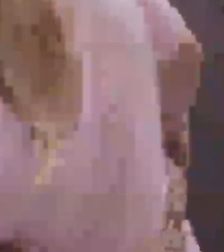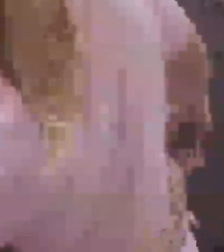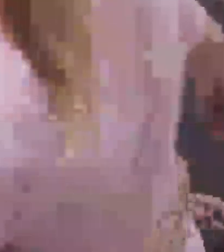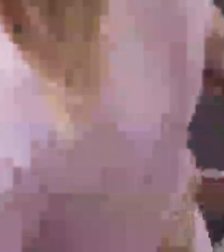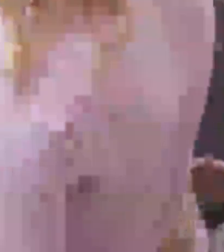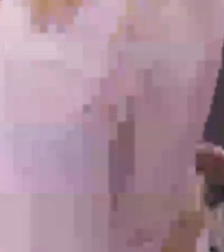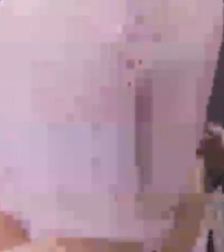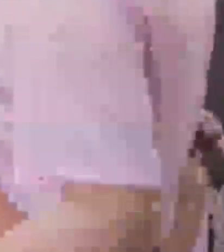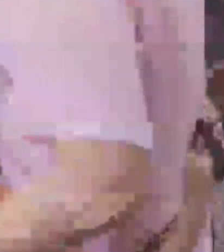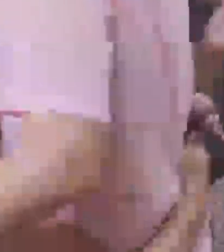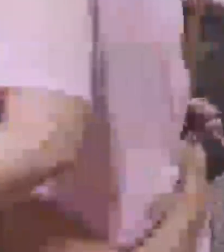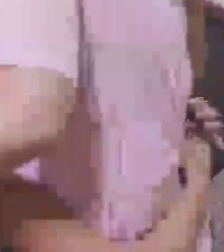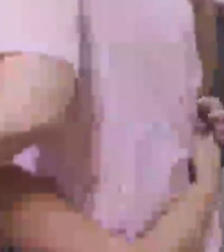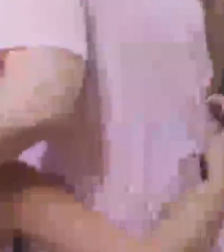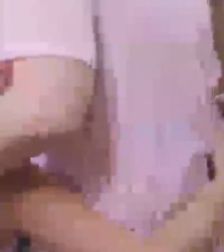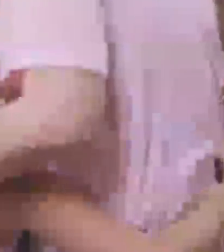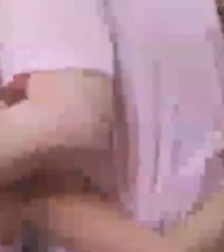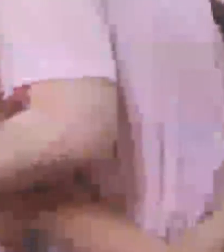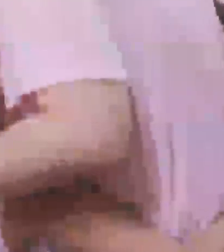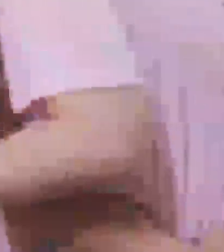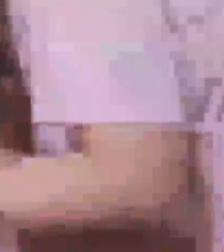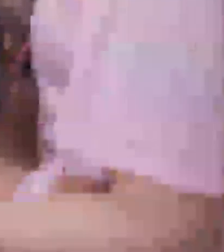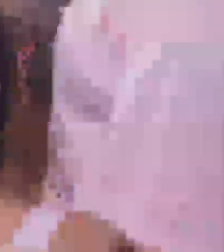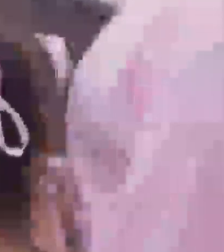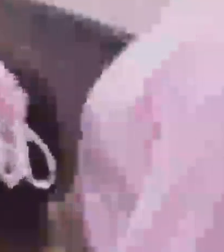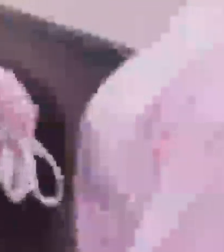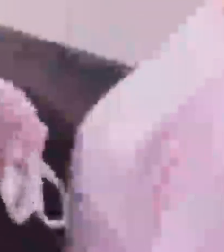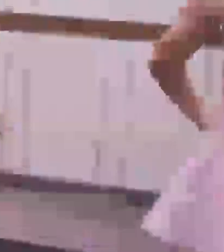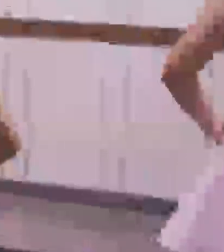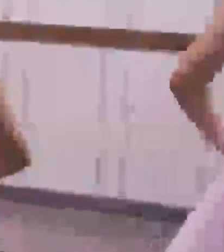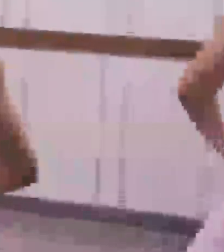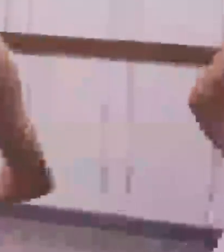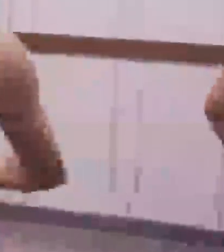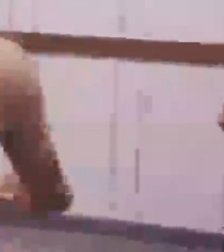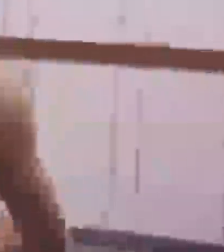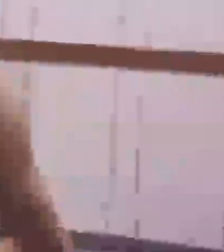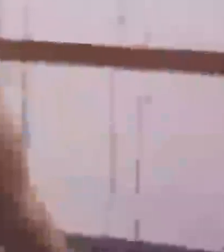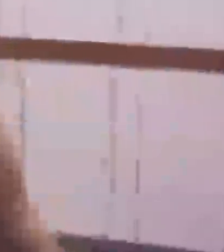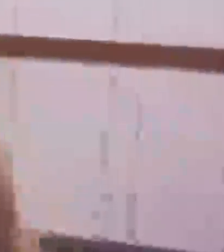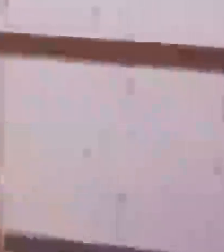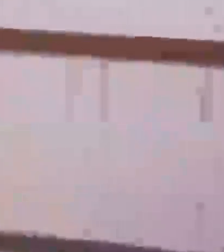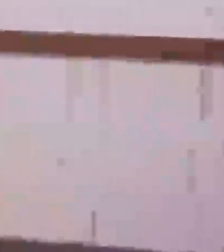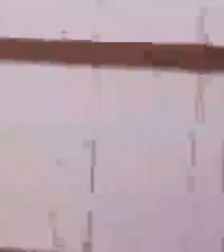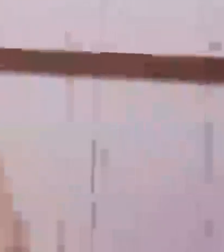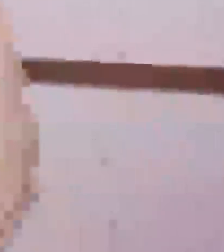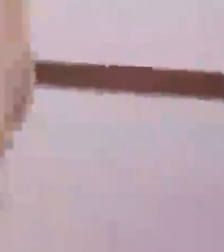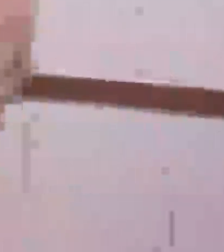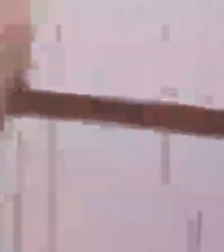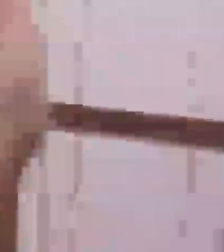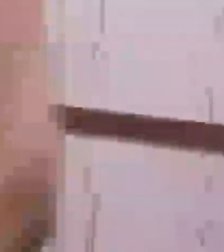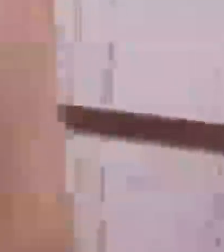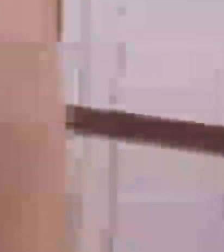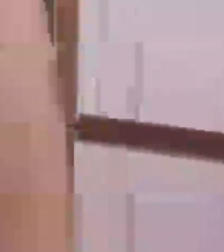o caminho das pedras, existem, existem as dificuldades, existem. Mas a gente pode estudar.